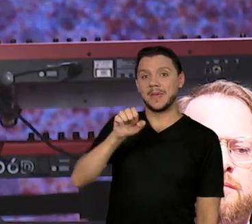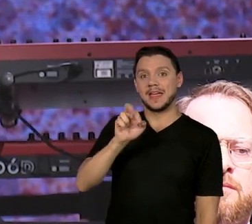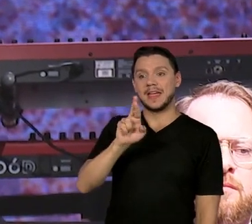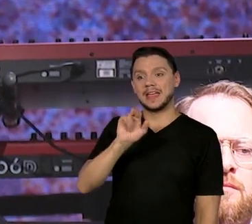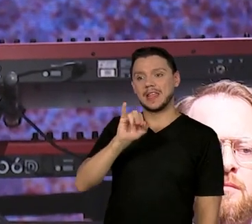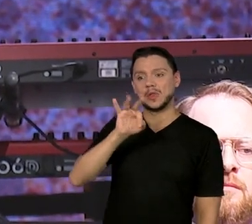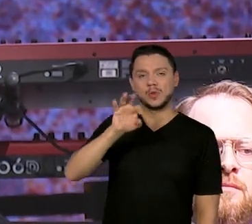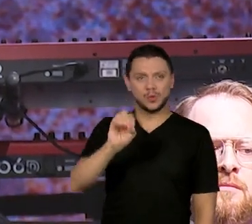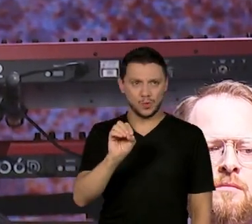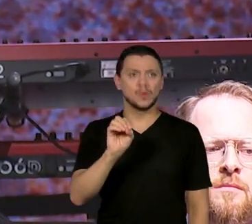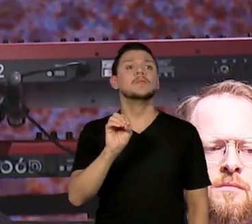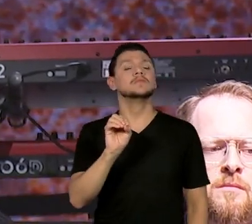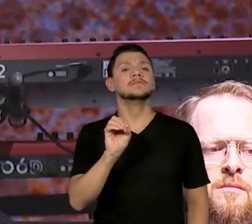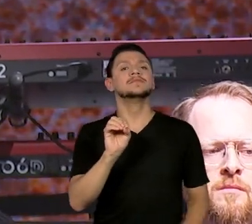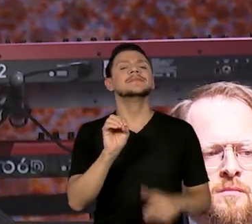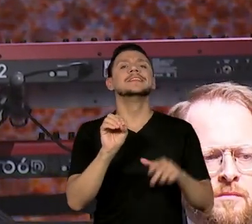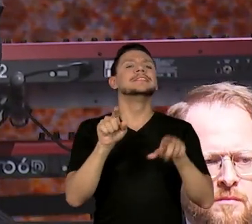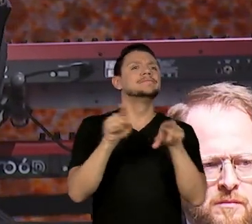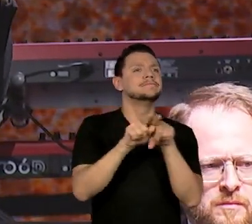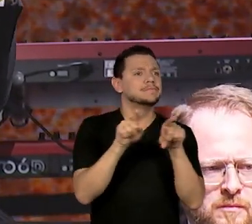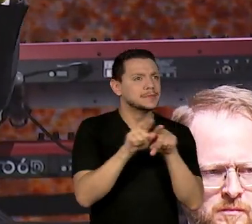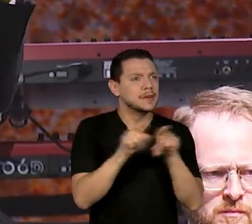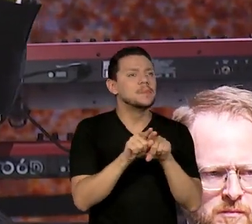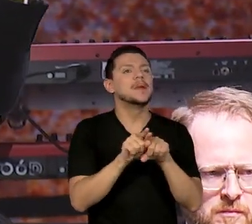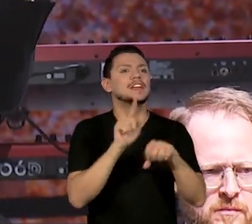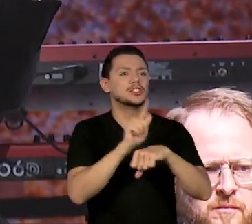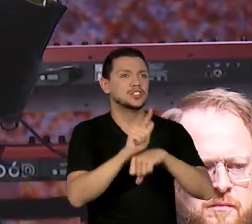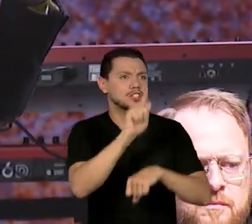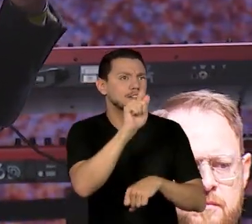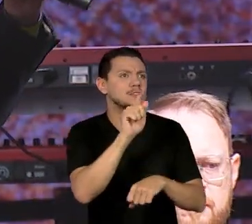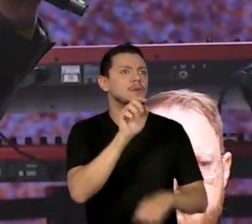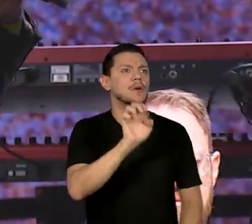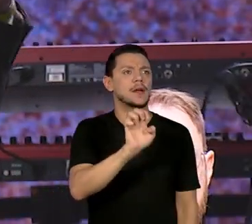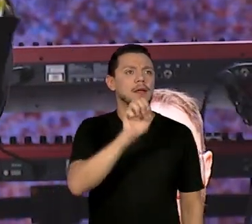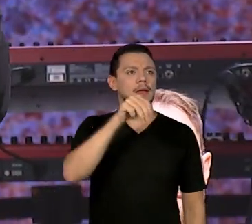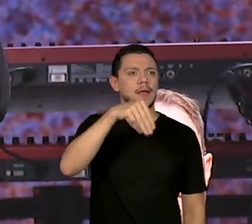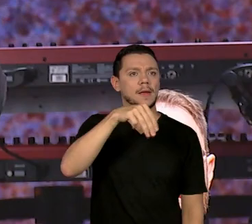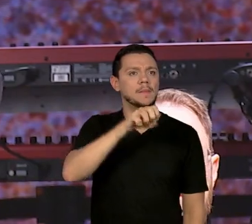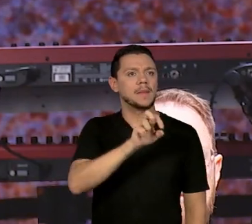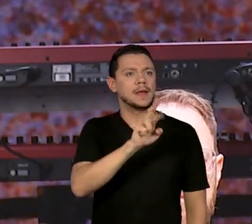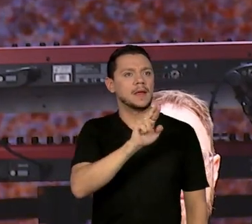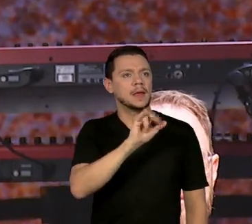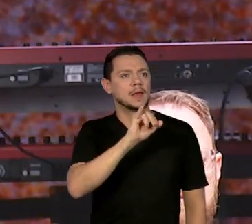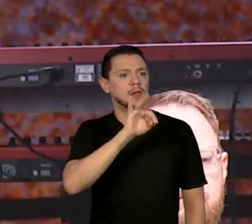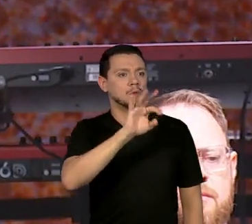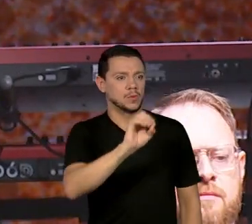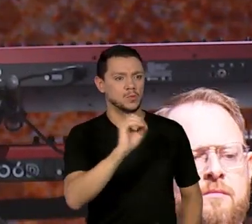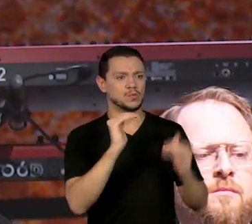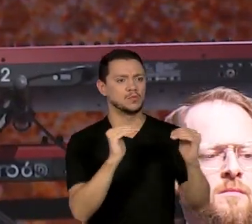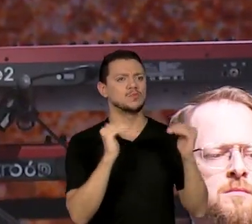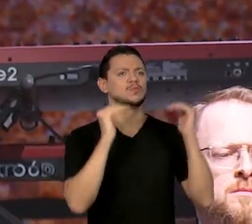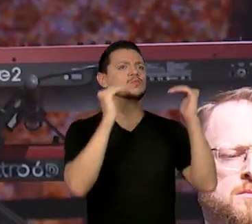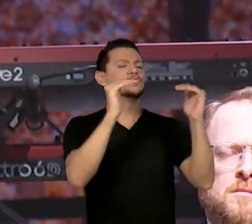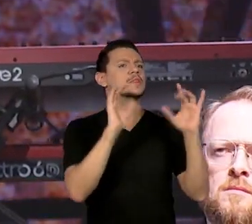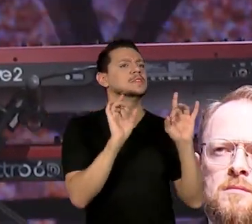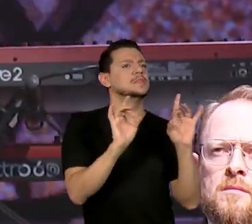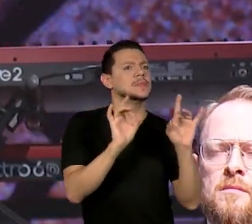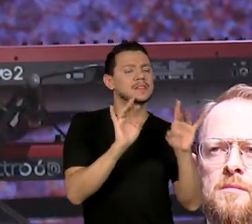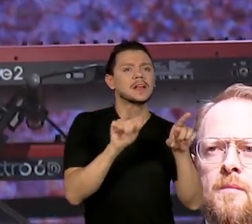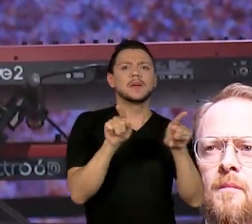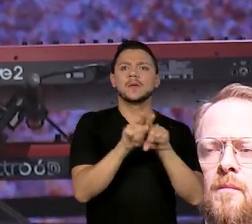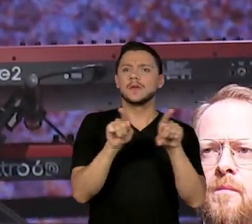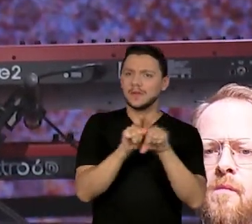também o gestor emérito, o agente emérito, o apoio